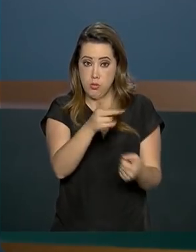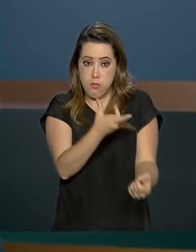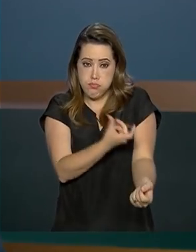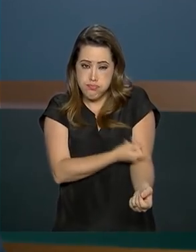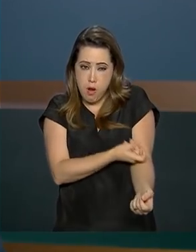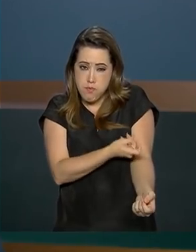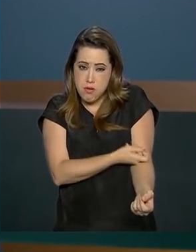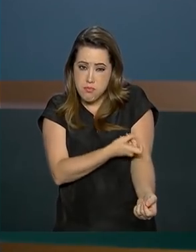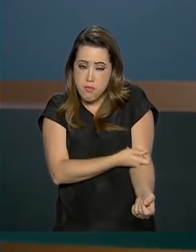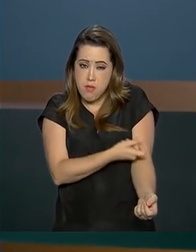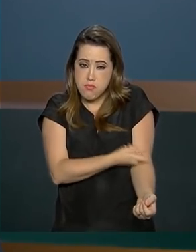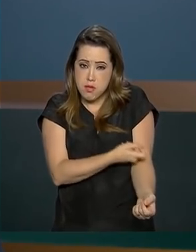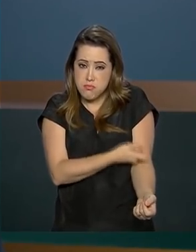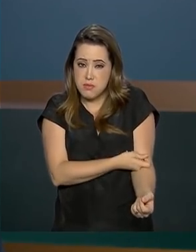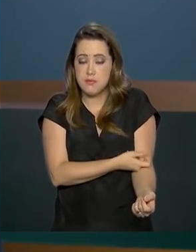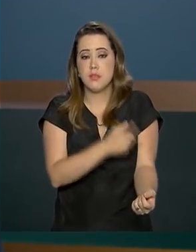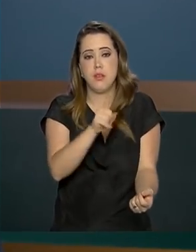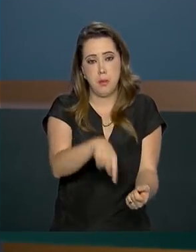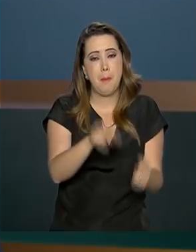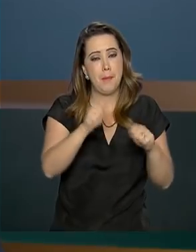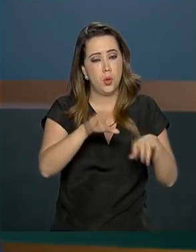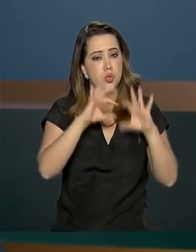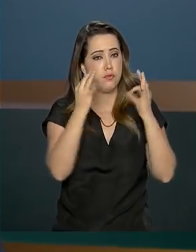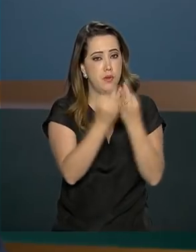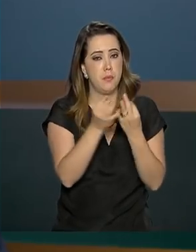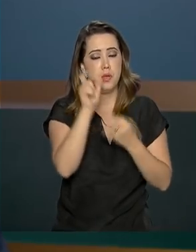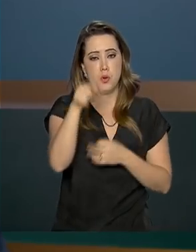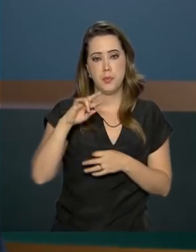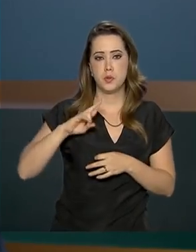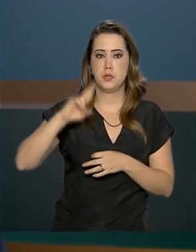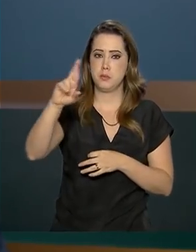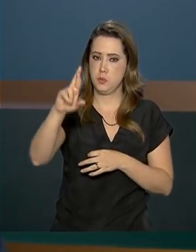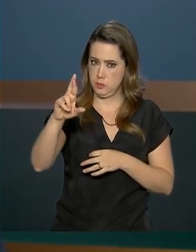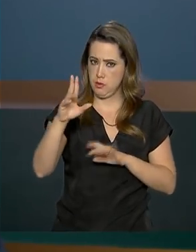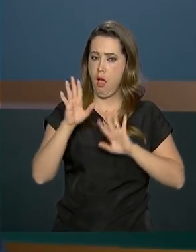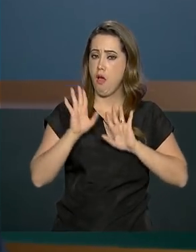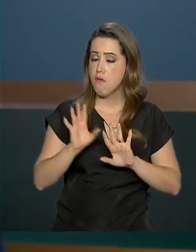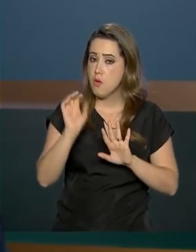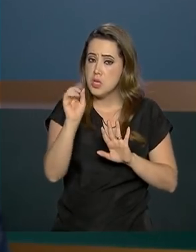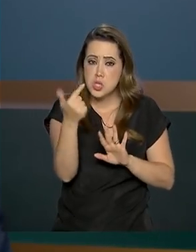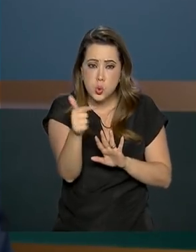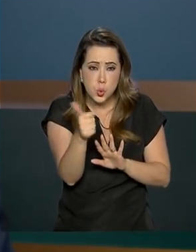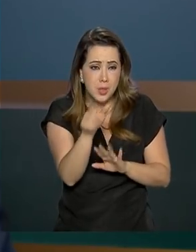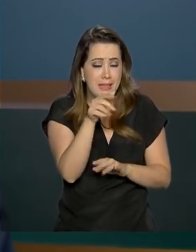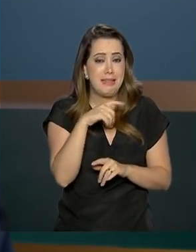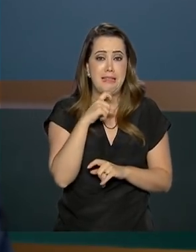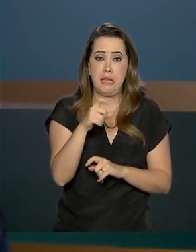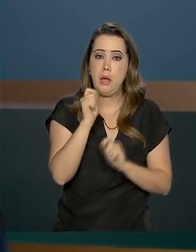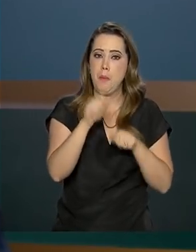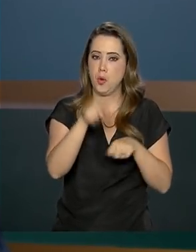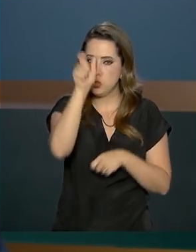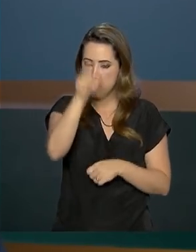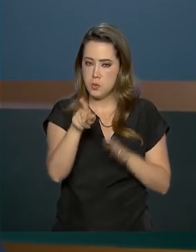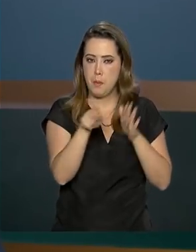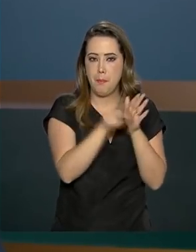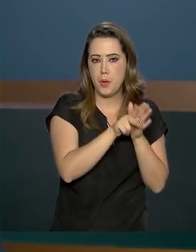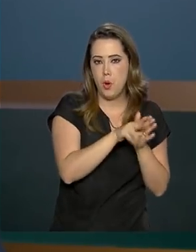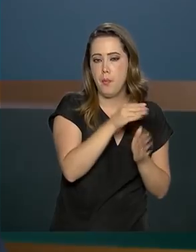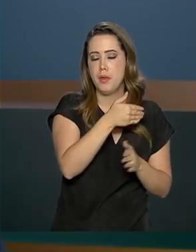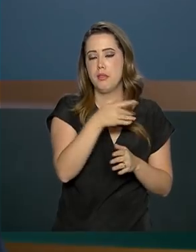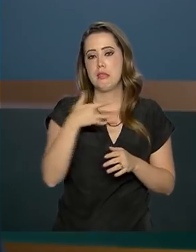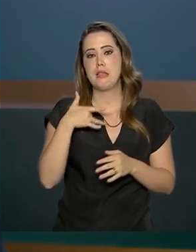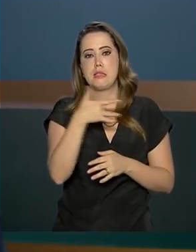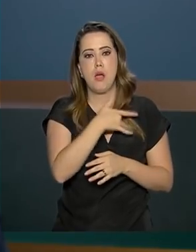feito pela família ou pelo responsável legal. Não havendo nenhum dos dois, pode ser feito por um servidor da saúde, assistência